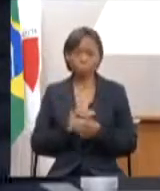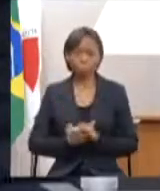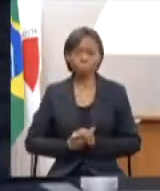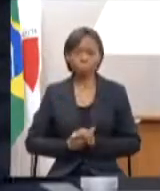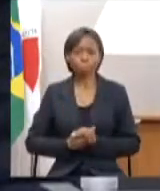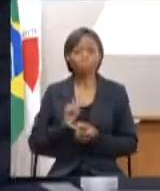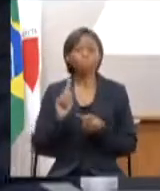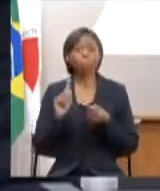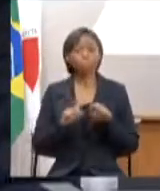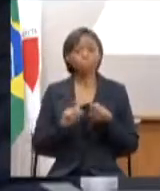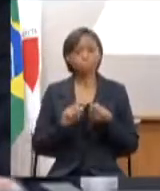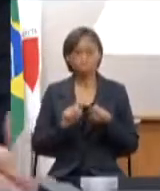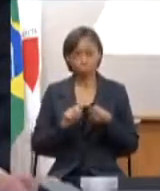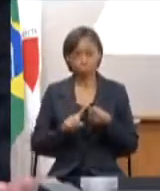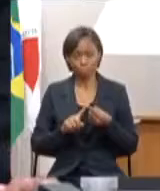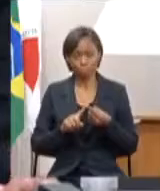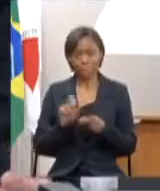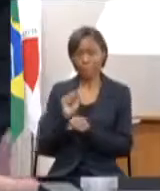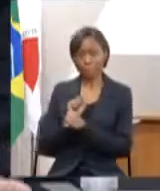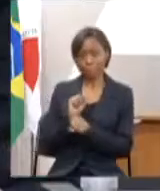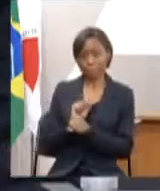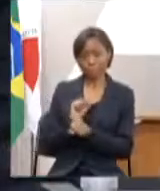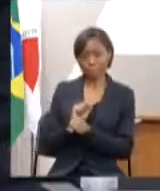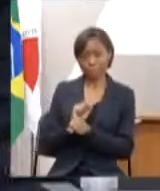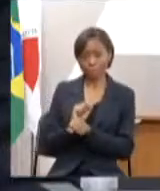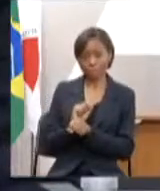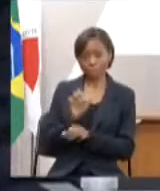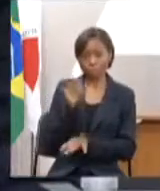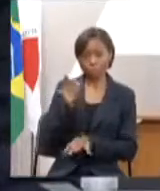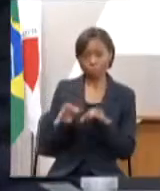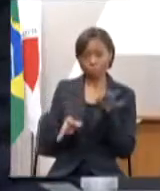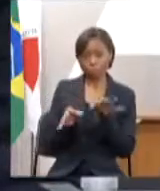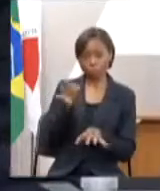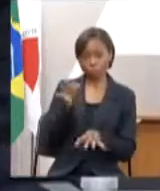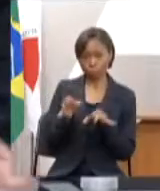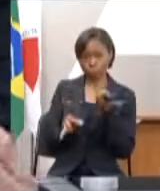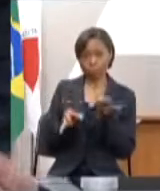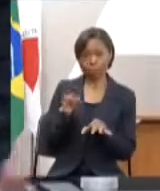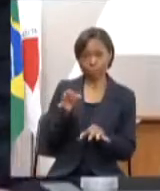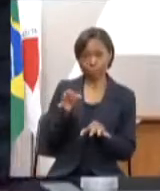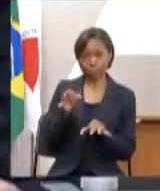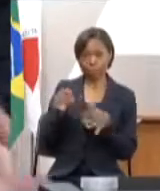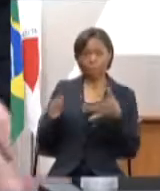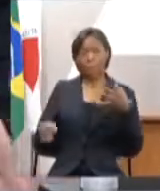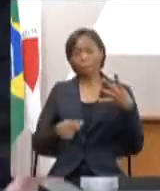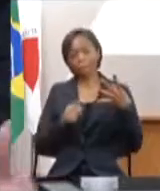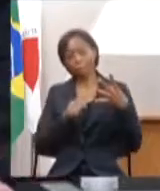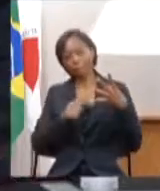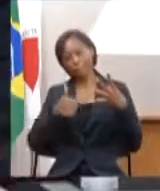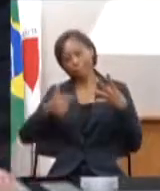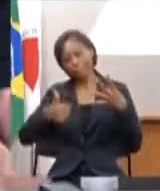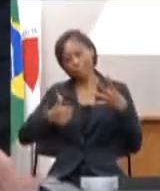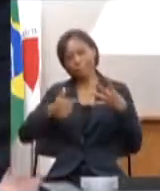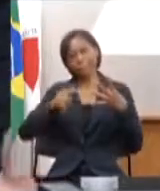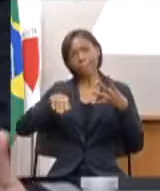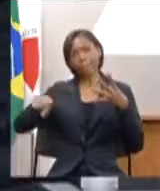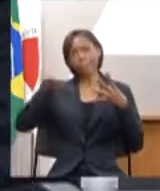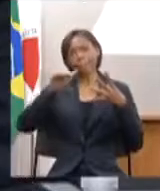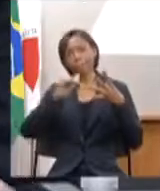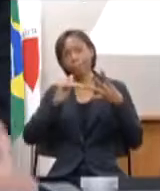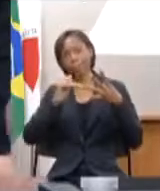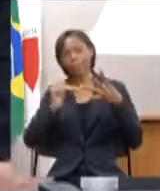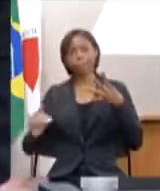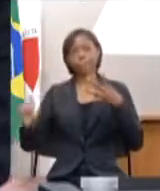uma é aguardar o julgamento aí nós vamos para a primeira instância segunda instância terceira instância